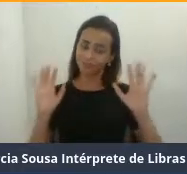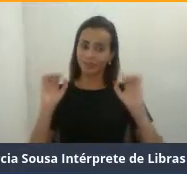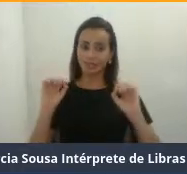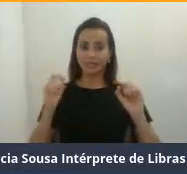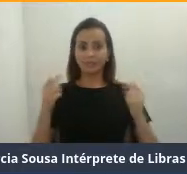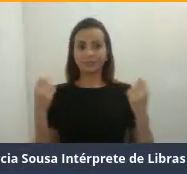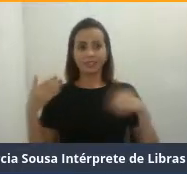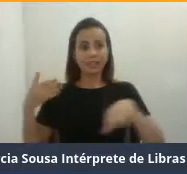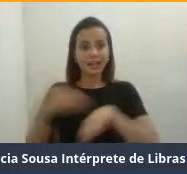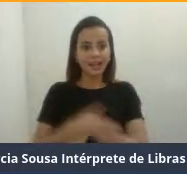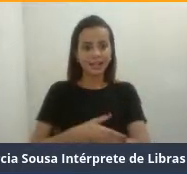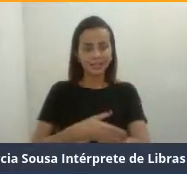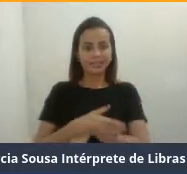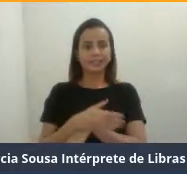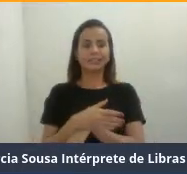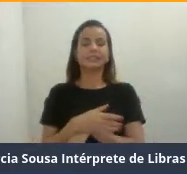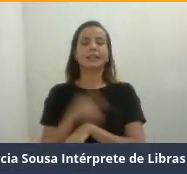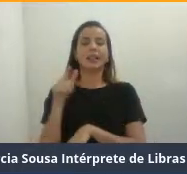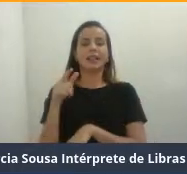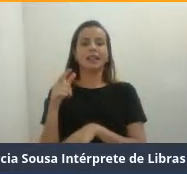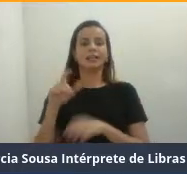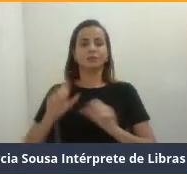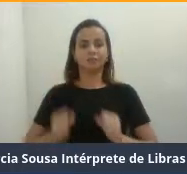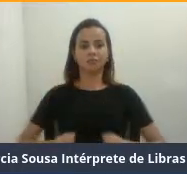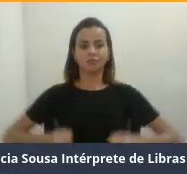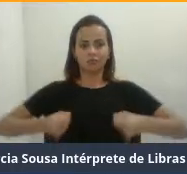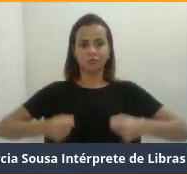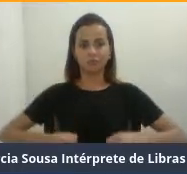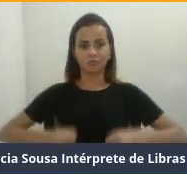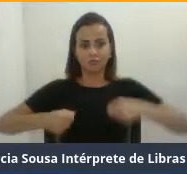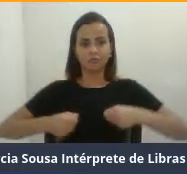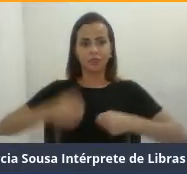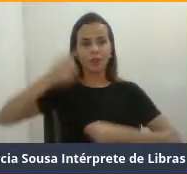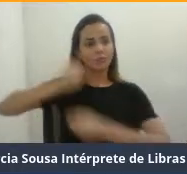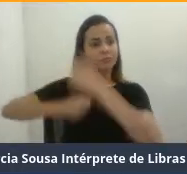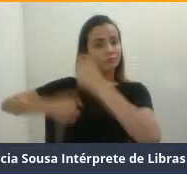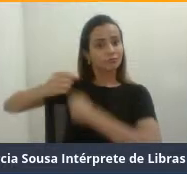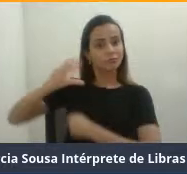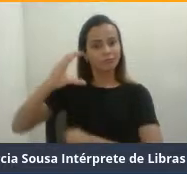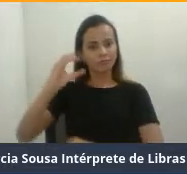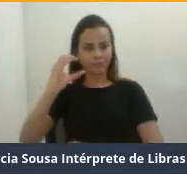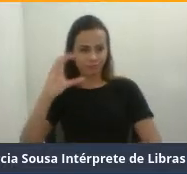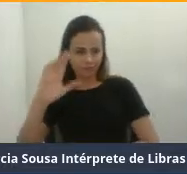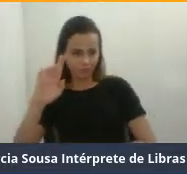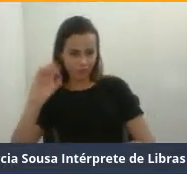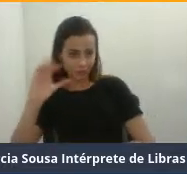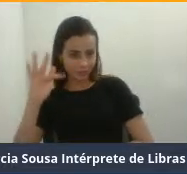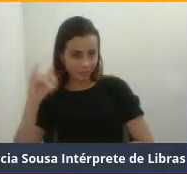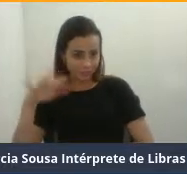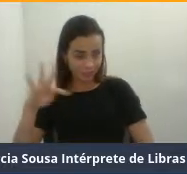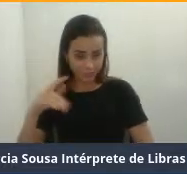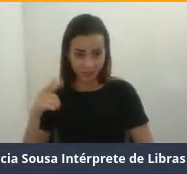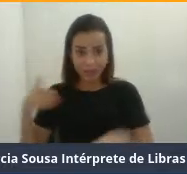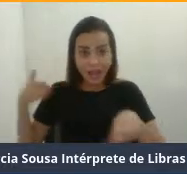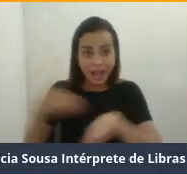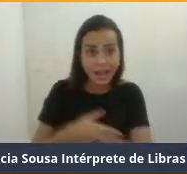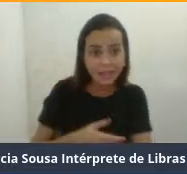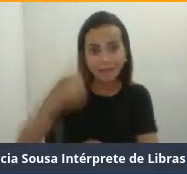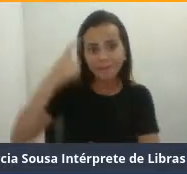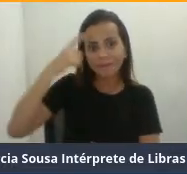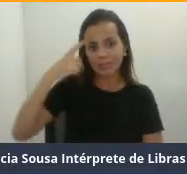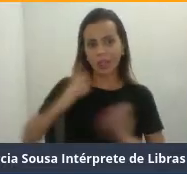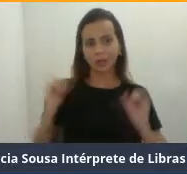academia de CrossFit, quando você começa a praticar, você não vai... Muita gente até entra pensando em